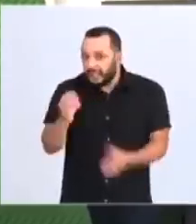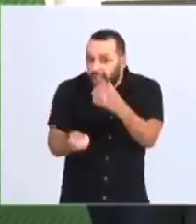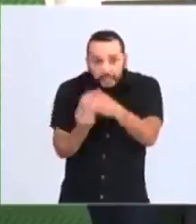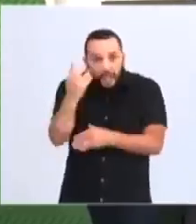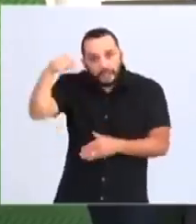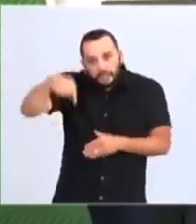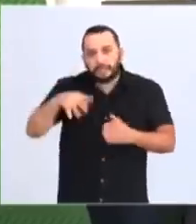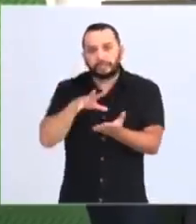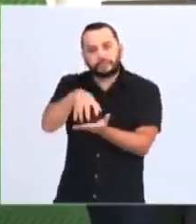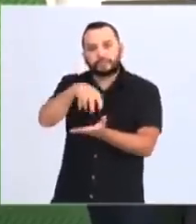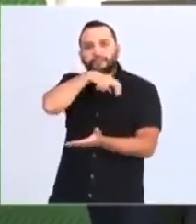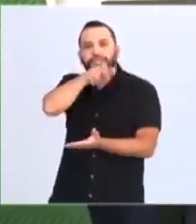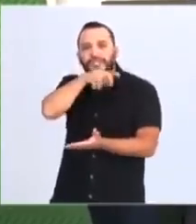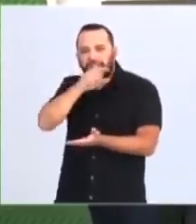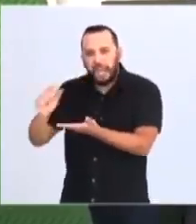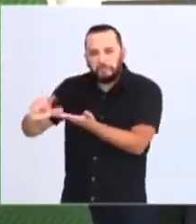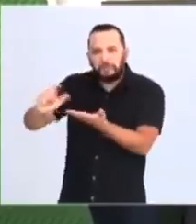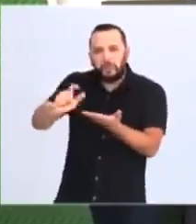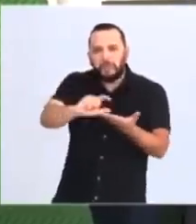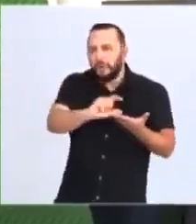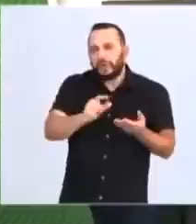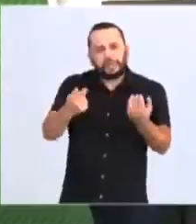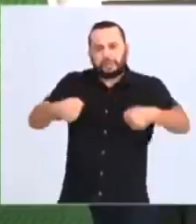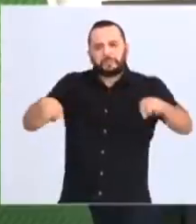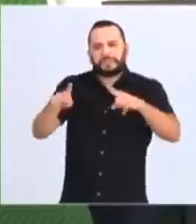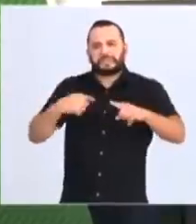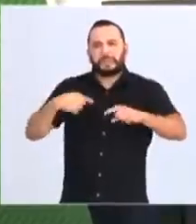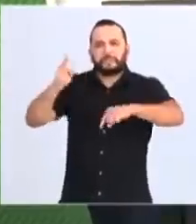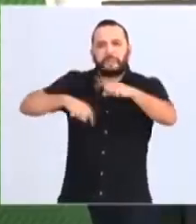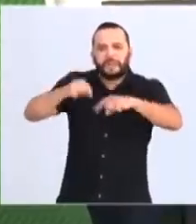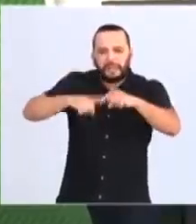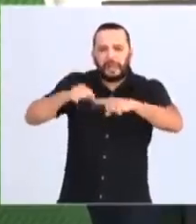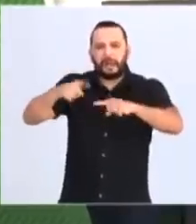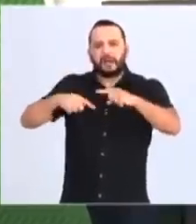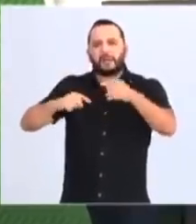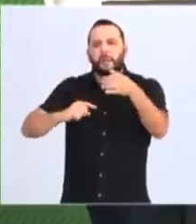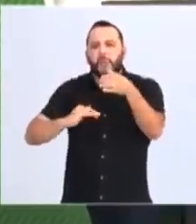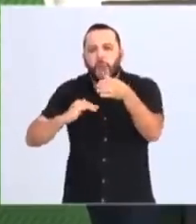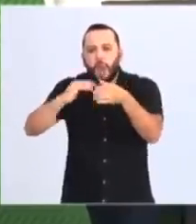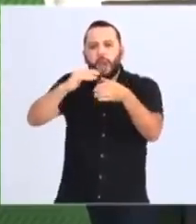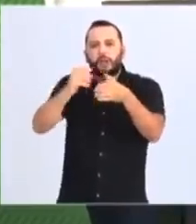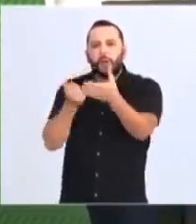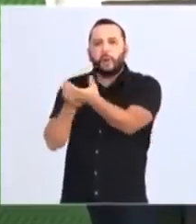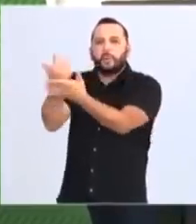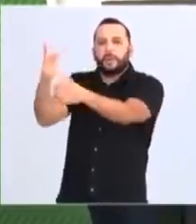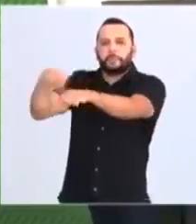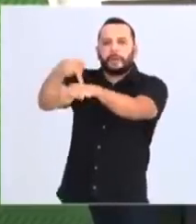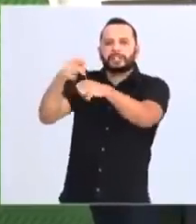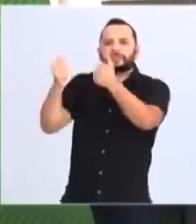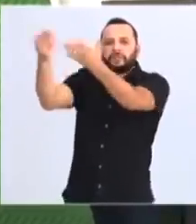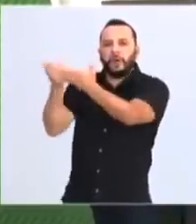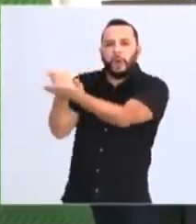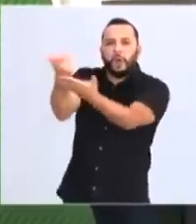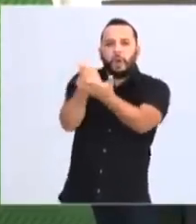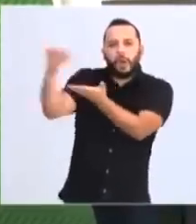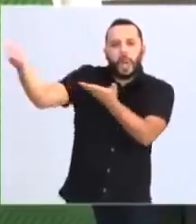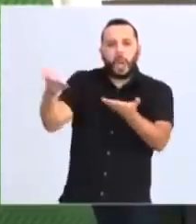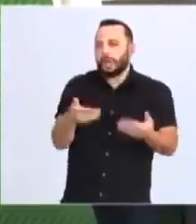Butantan, sem necessidade de importação de matéria-prima do exterior. O Butantan,